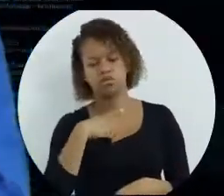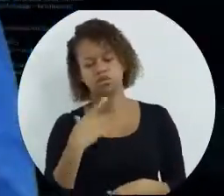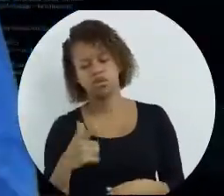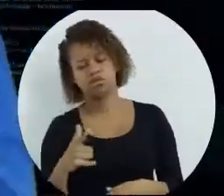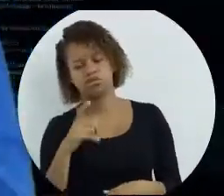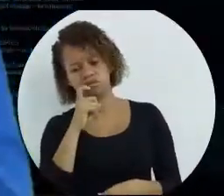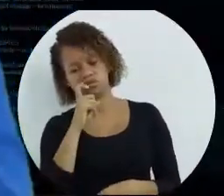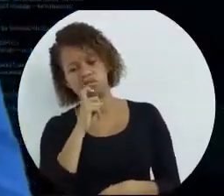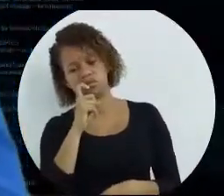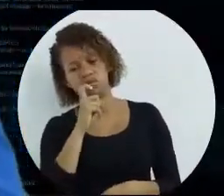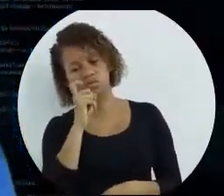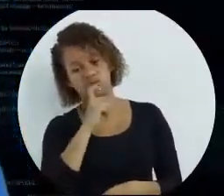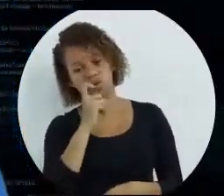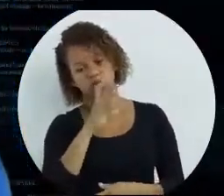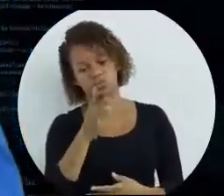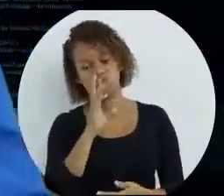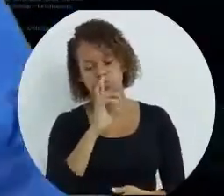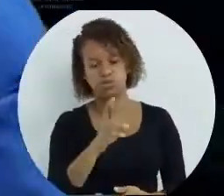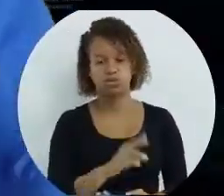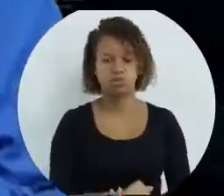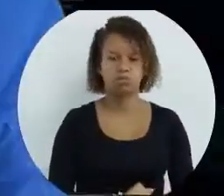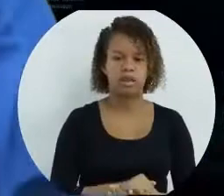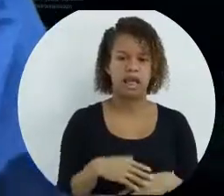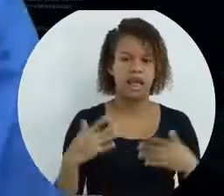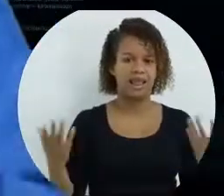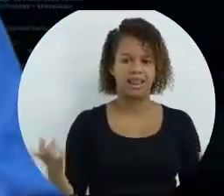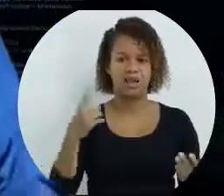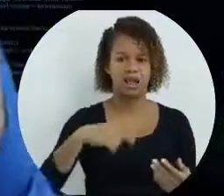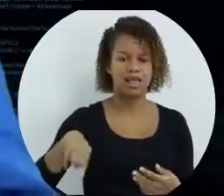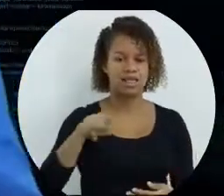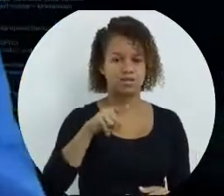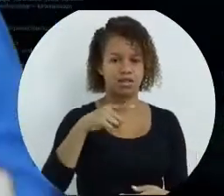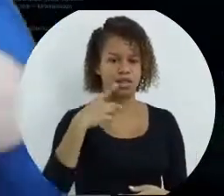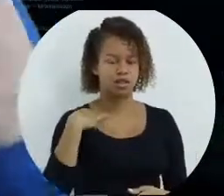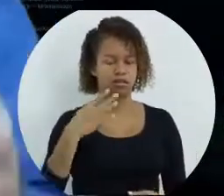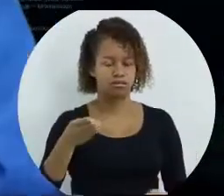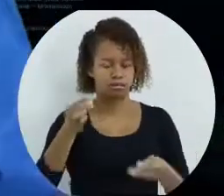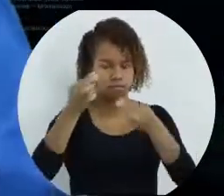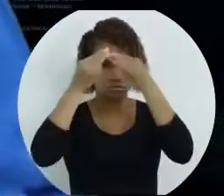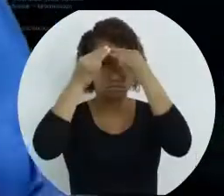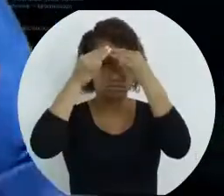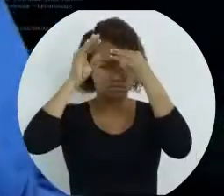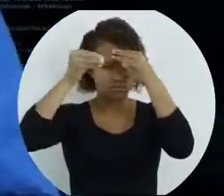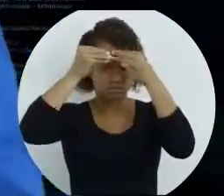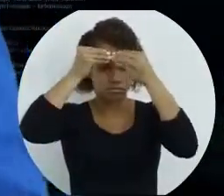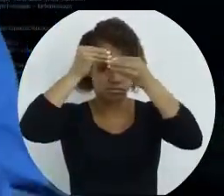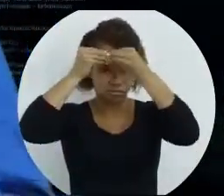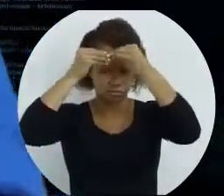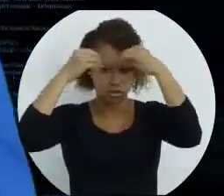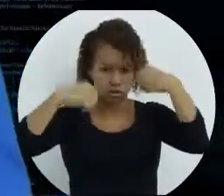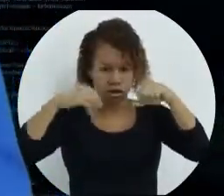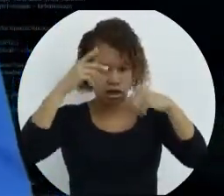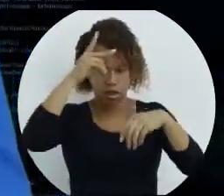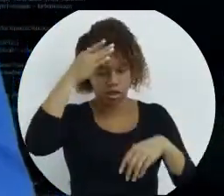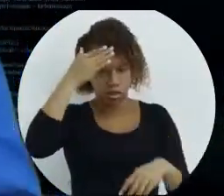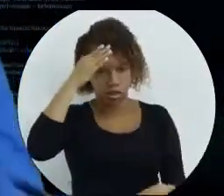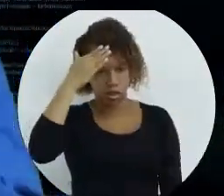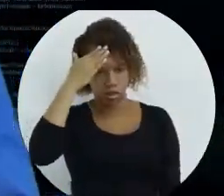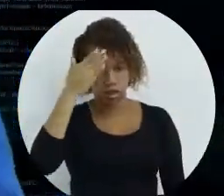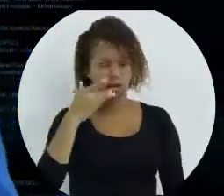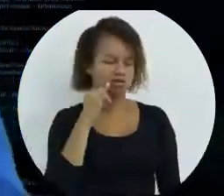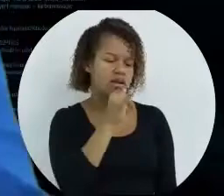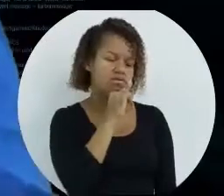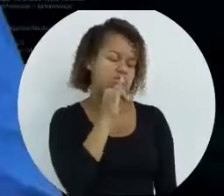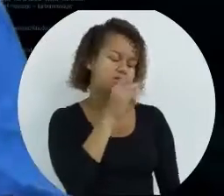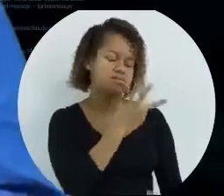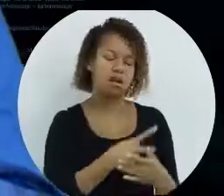verdadeiro, vai dar falso. Certo? Então, isso daí você vai ter que decorar, você vai ter que procurar entender. Tem vários exemplos na internet,